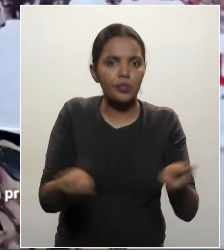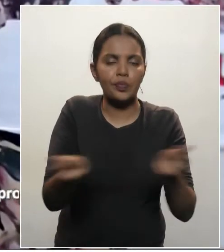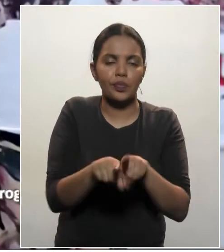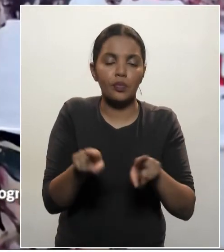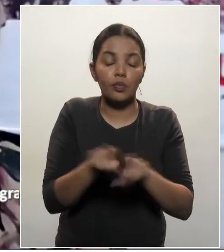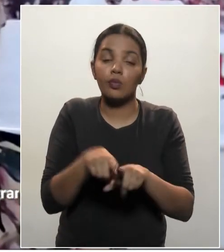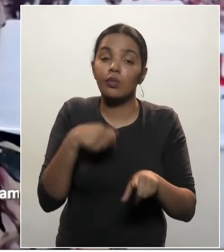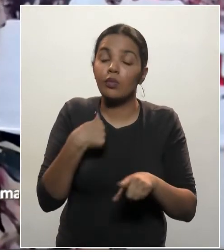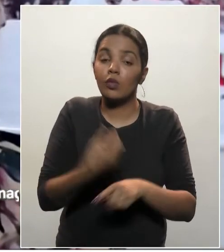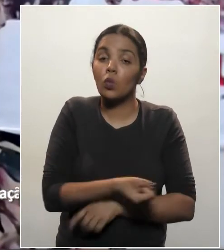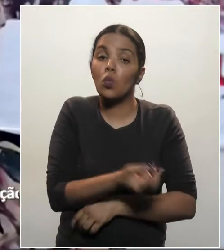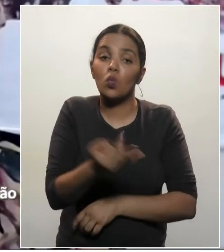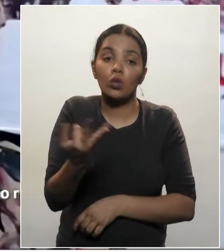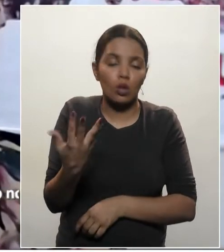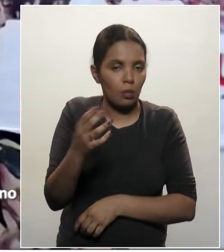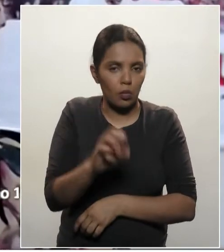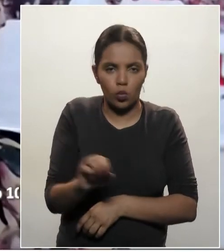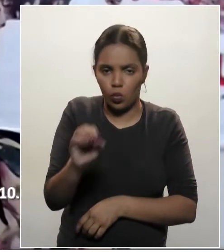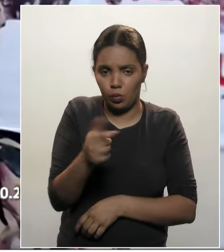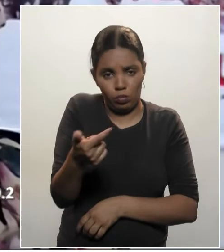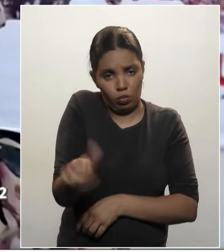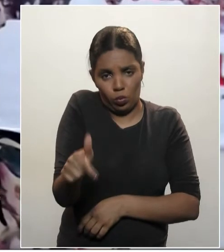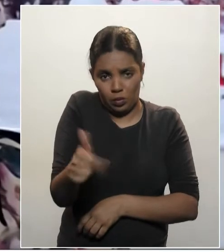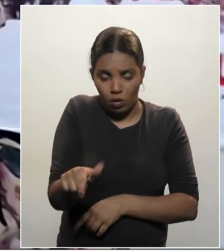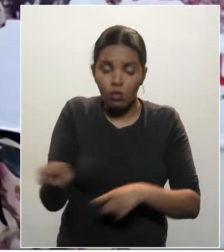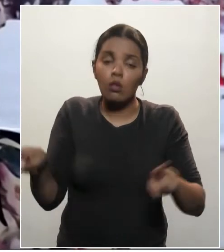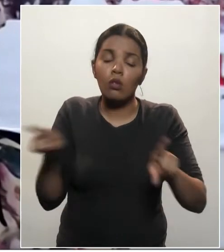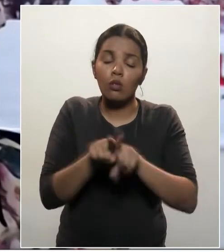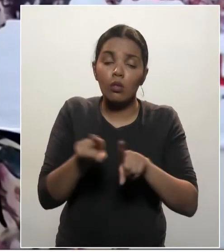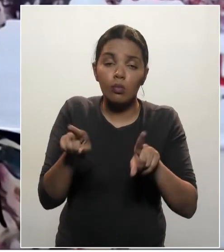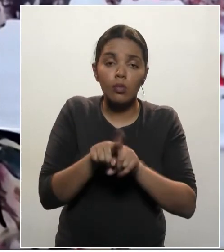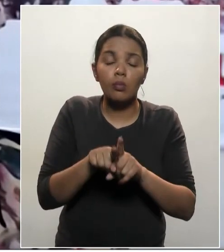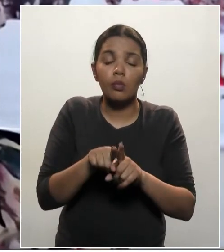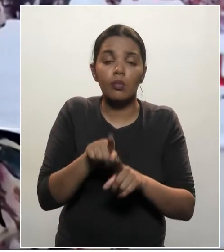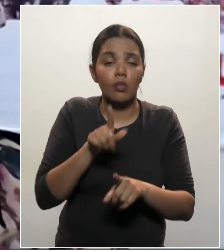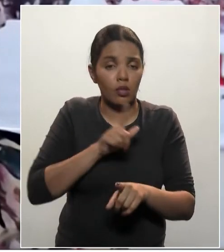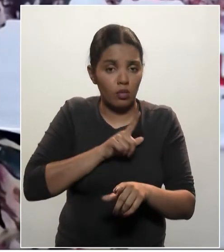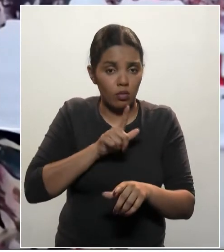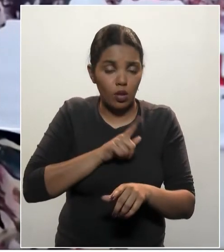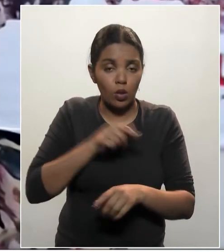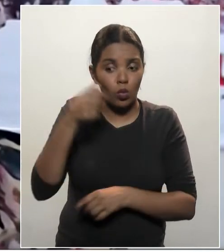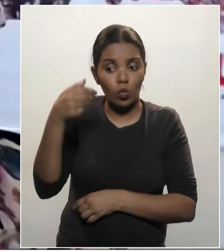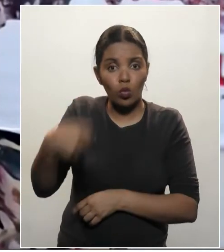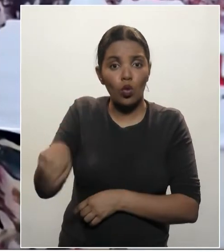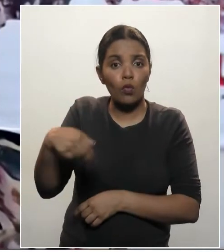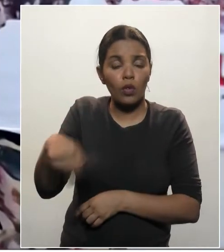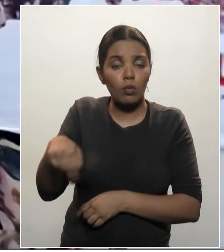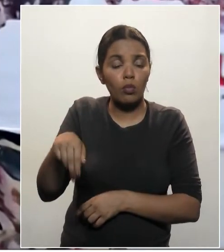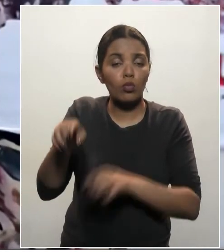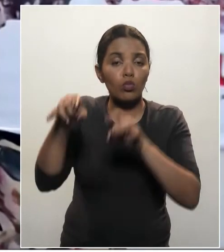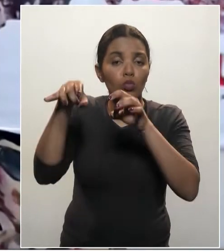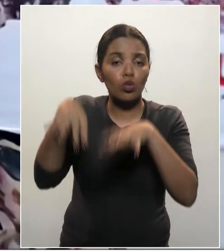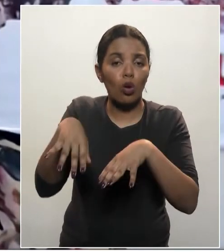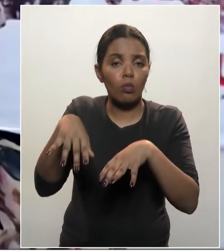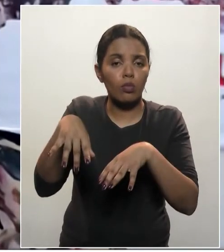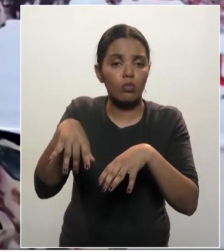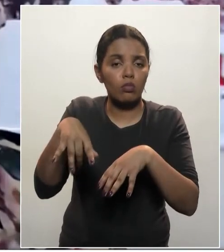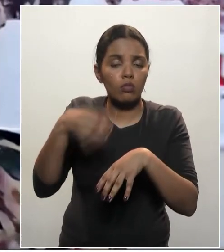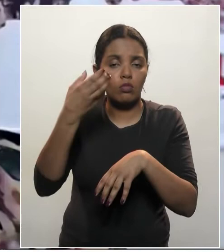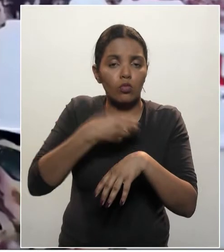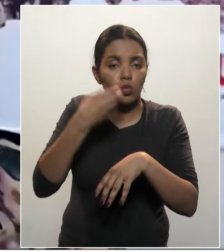exigida agora para o mês de outubro. E, por outro lado, aquilo que ele vai colher em novembro, ele vai fazer o quê com a produção?